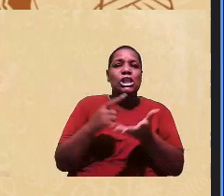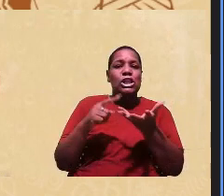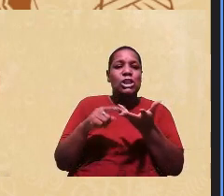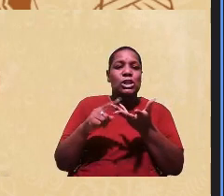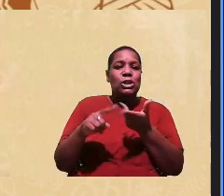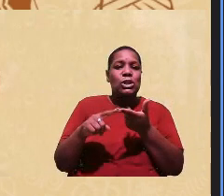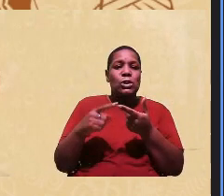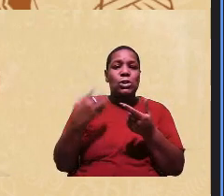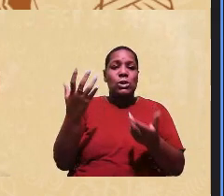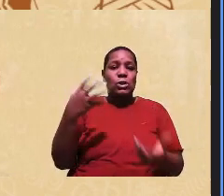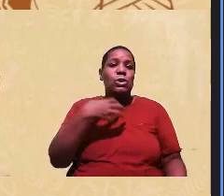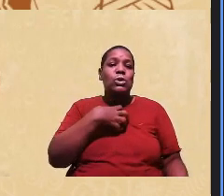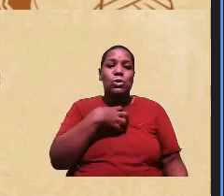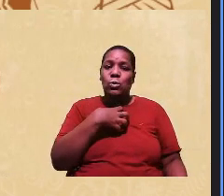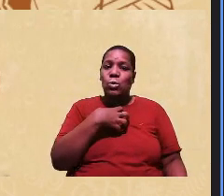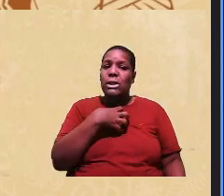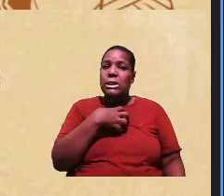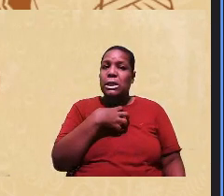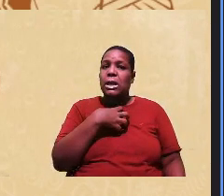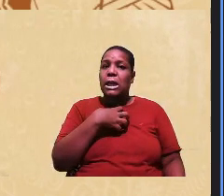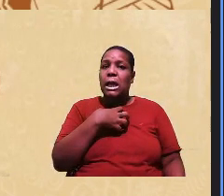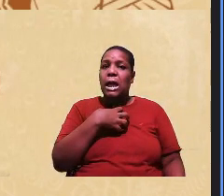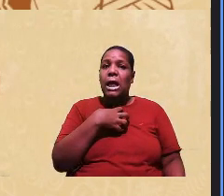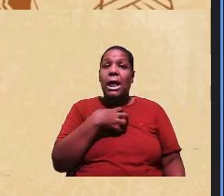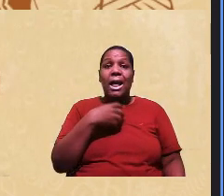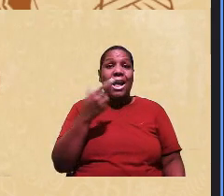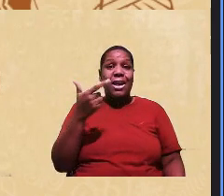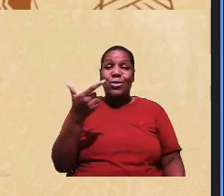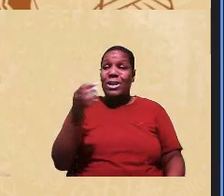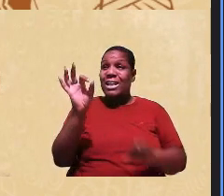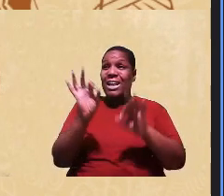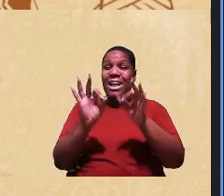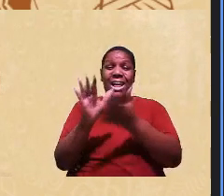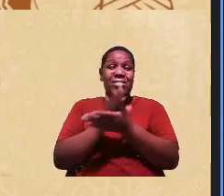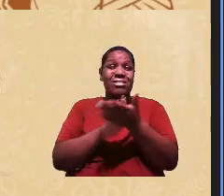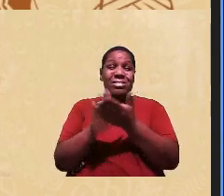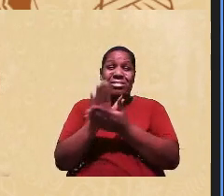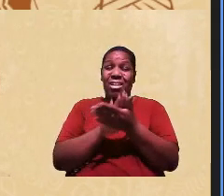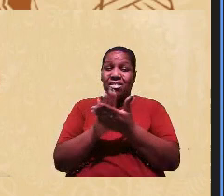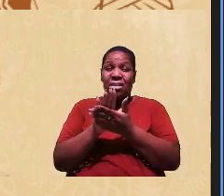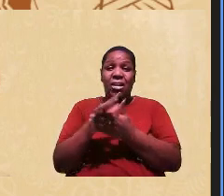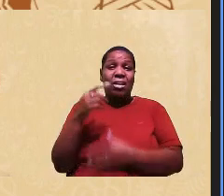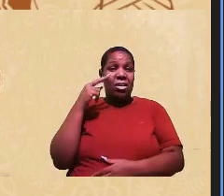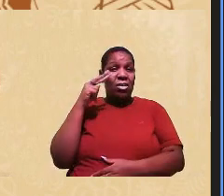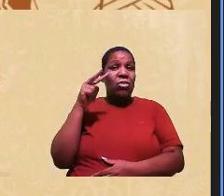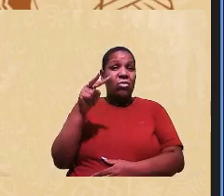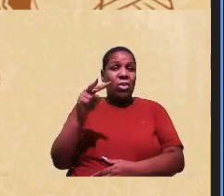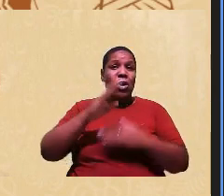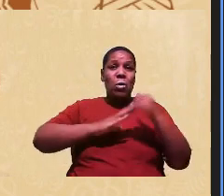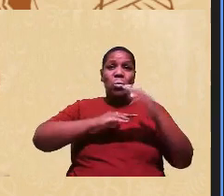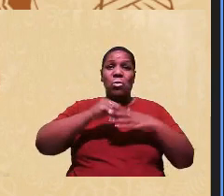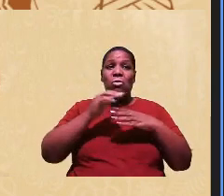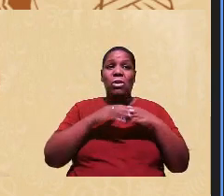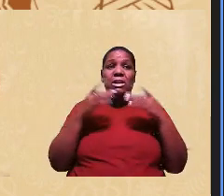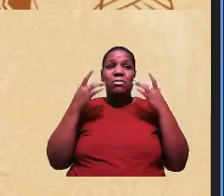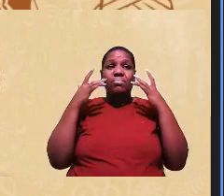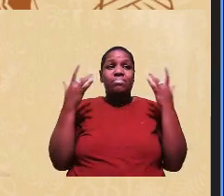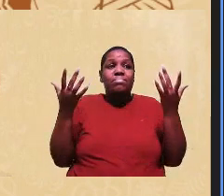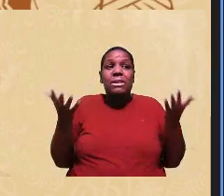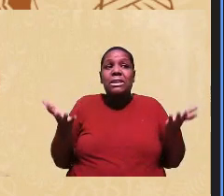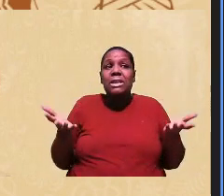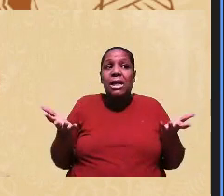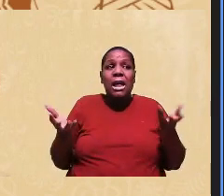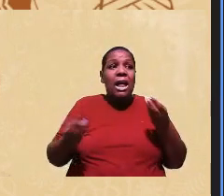situações a gente é despreparado eu vejo profissionais falando que eu não sei atuar com